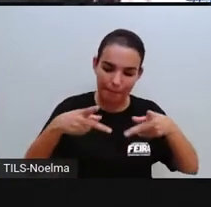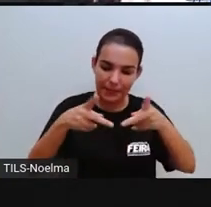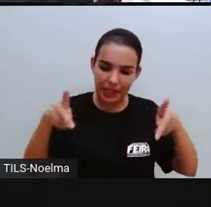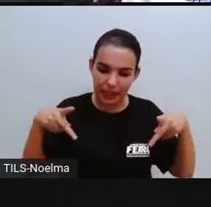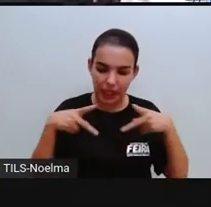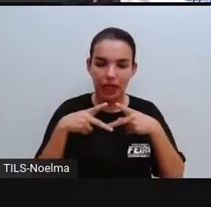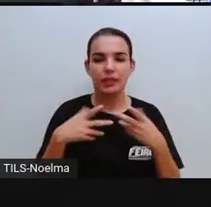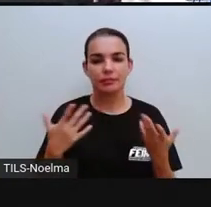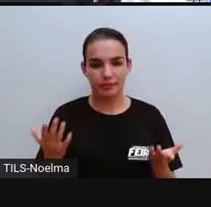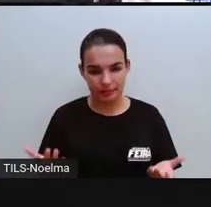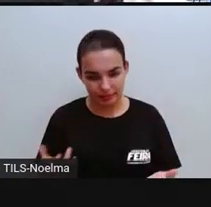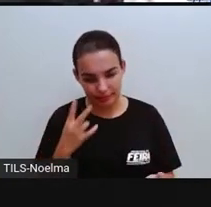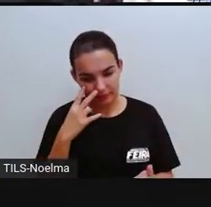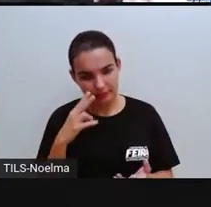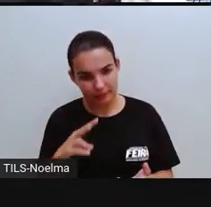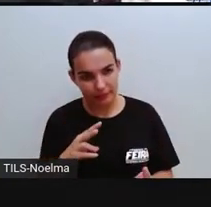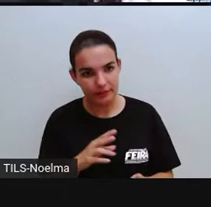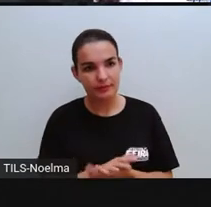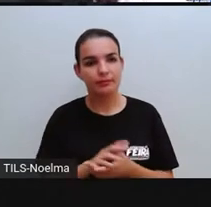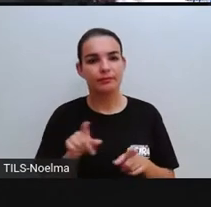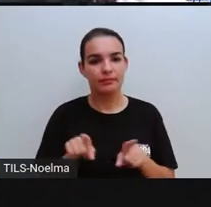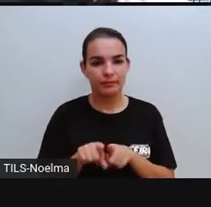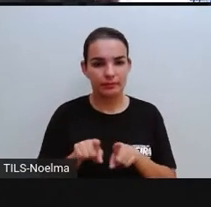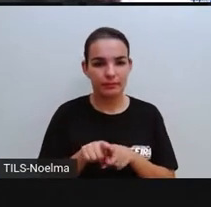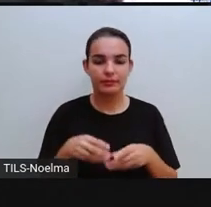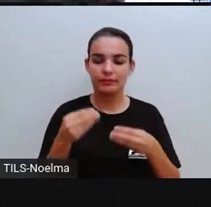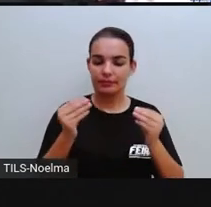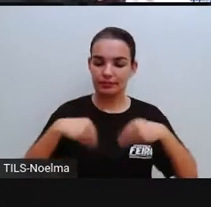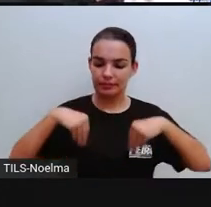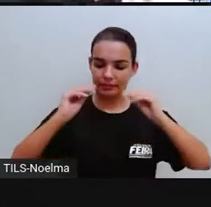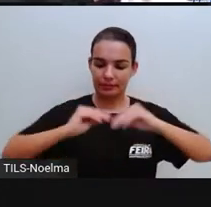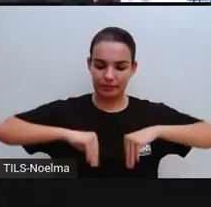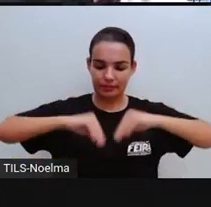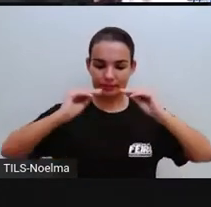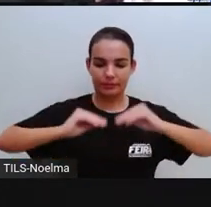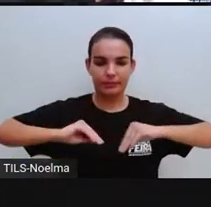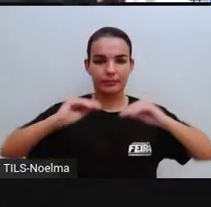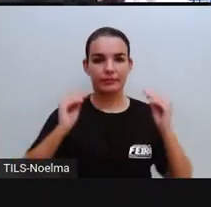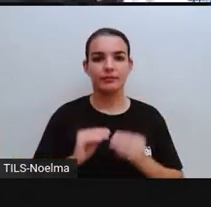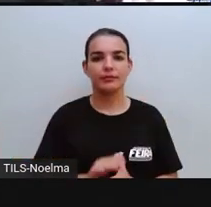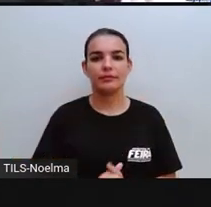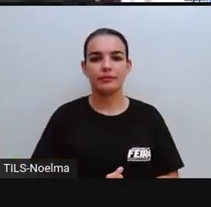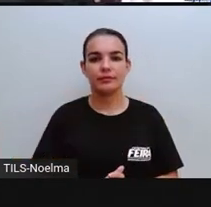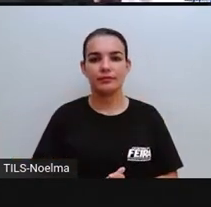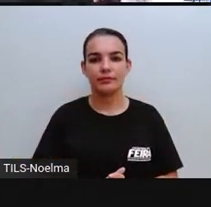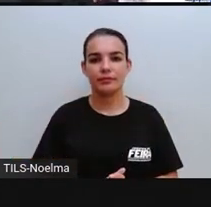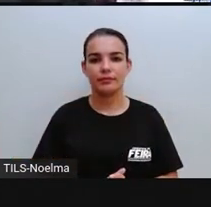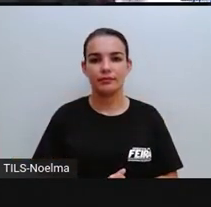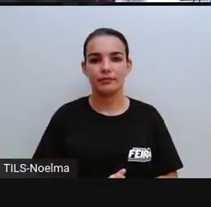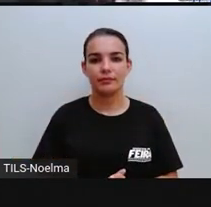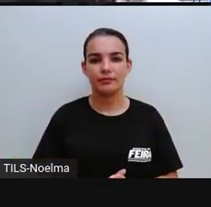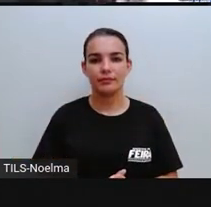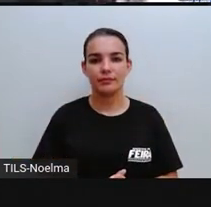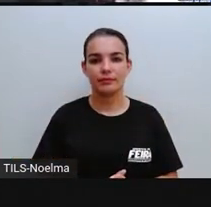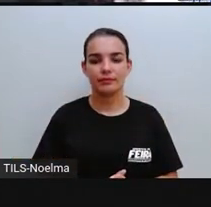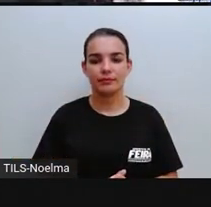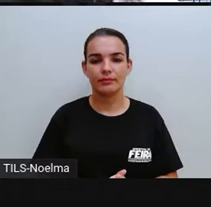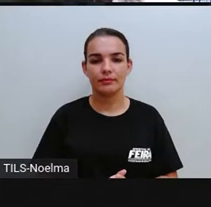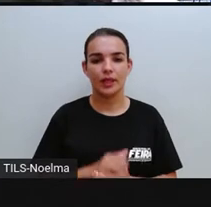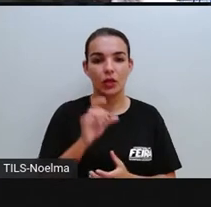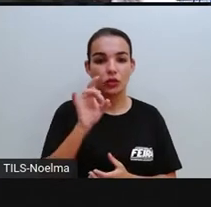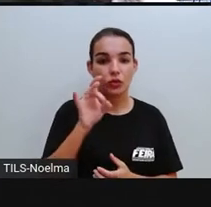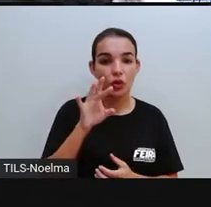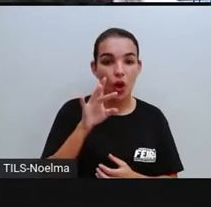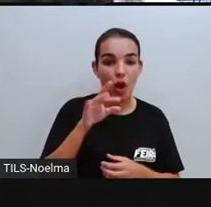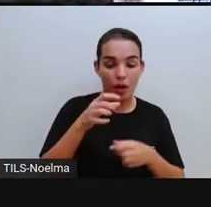alguma coisa, não quer riscar, tirar a tinta ali no fundo da panela, utilizamos aí uma espátula de silicone. Somente essa parte aqui